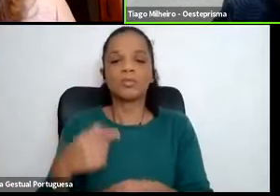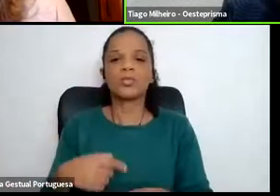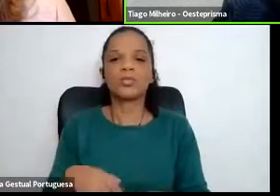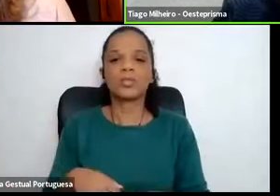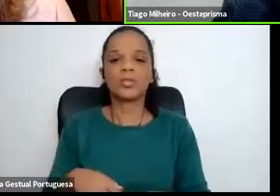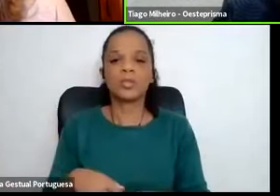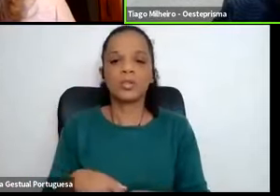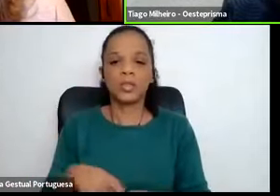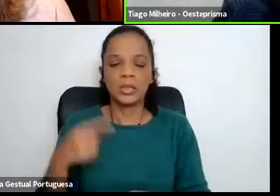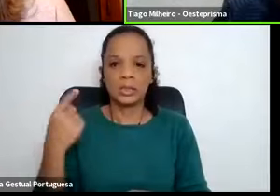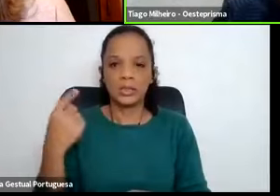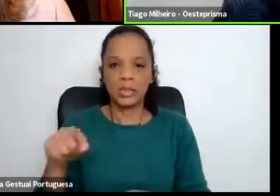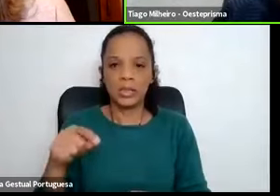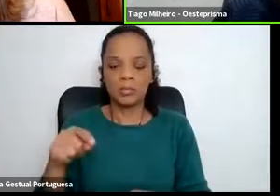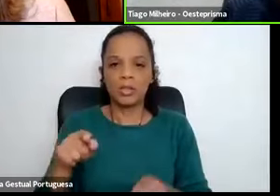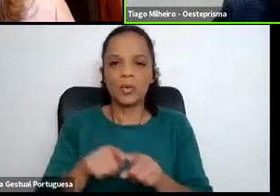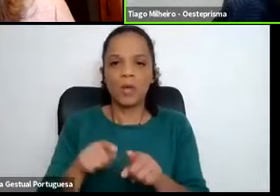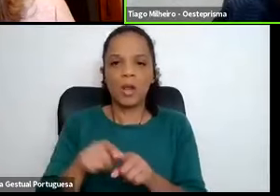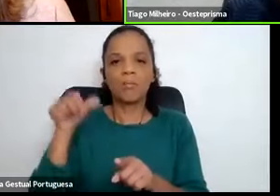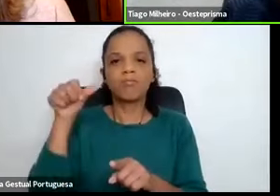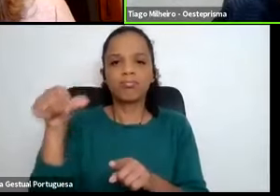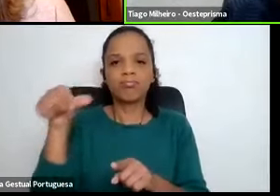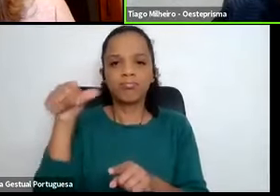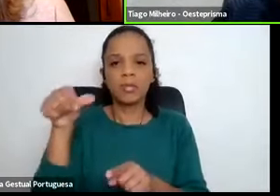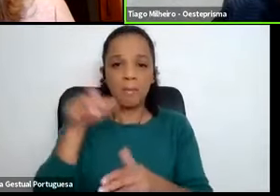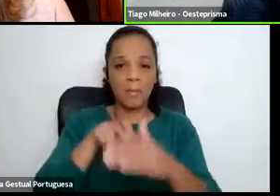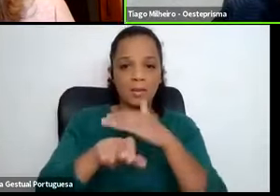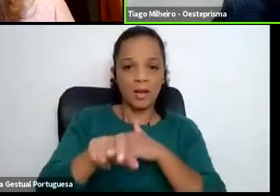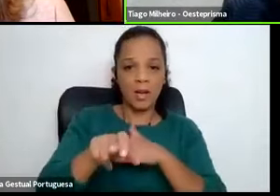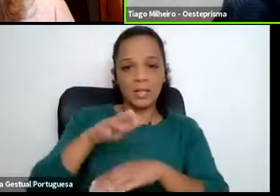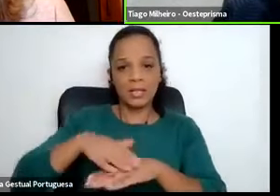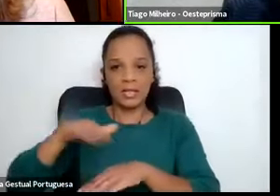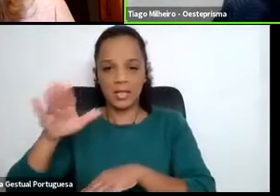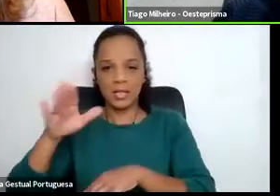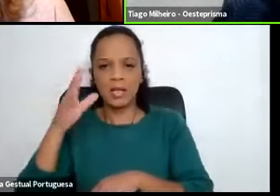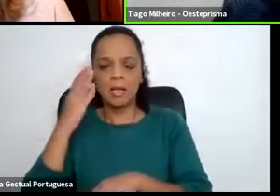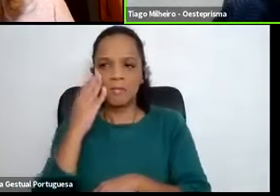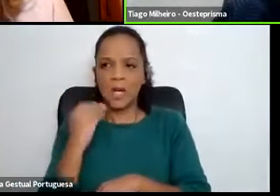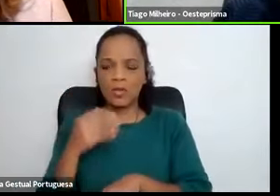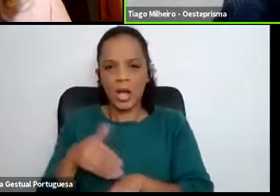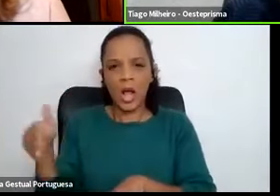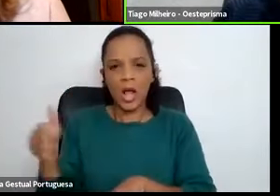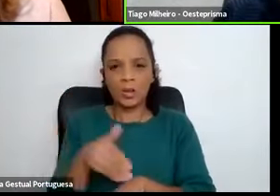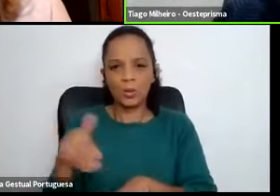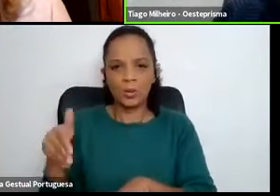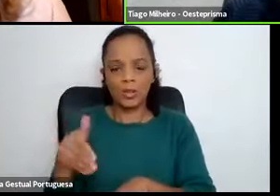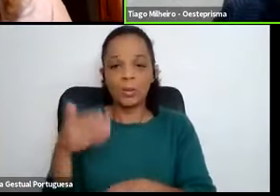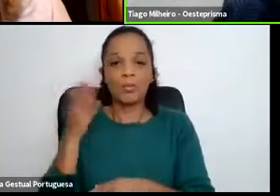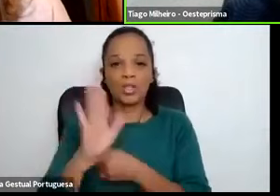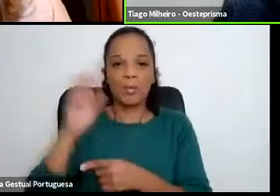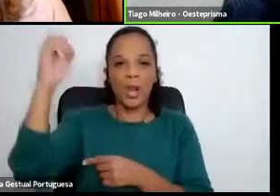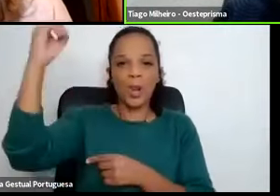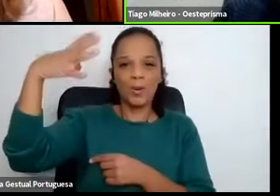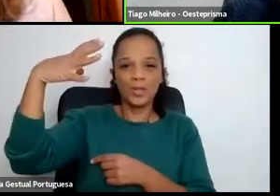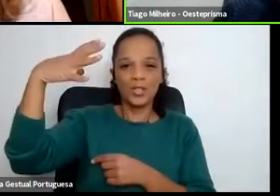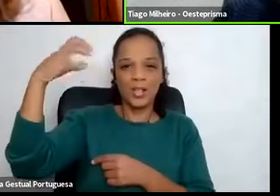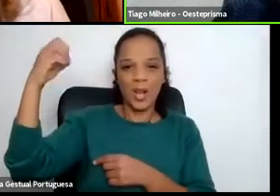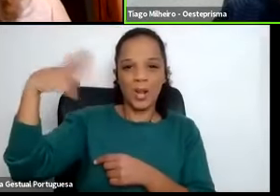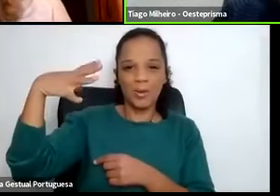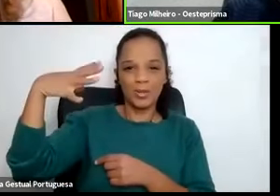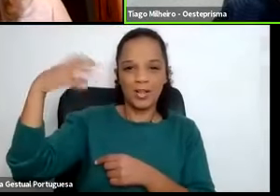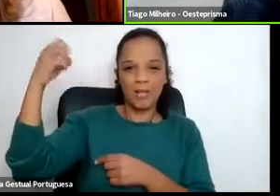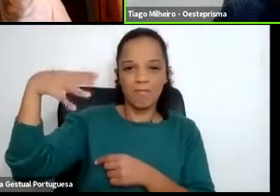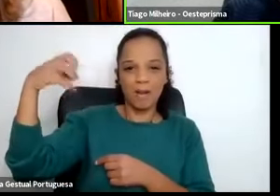toque para entrar e sair e julgo que na altura começou-se, por exemplo, a pôr uma luz que